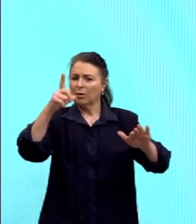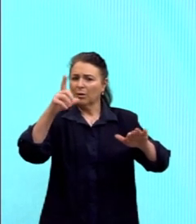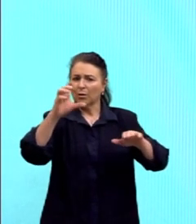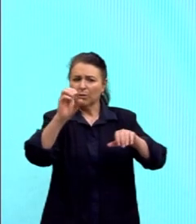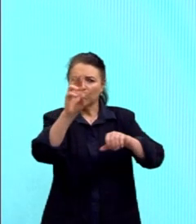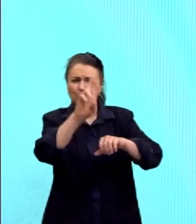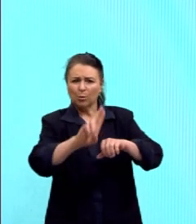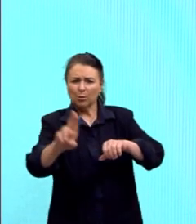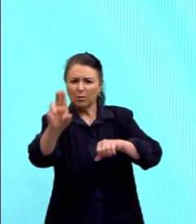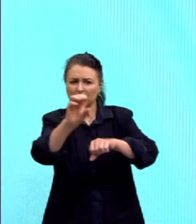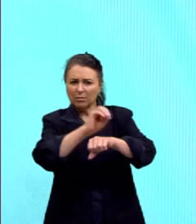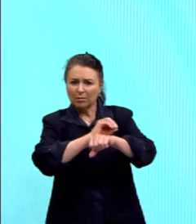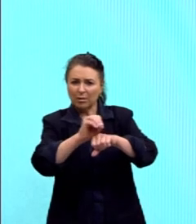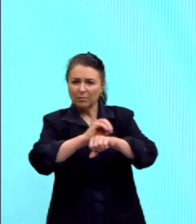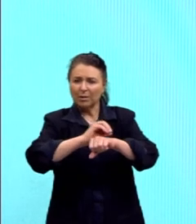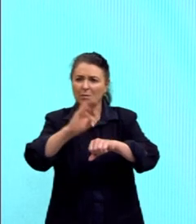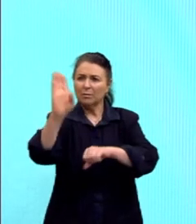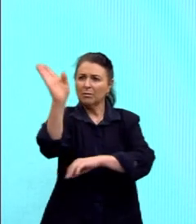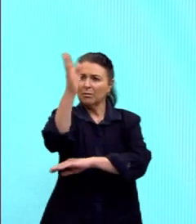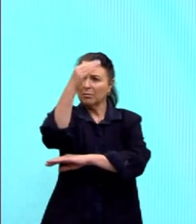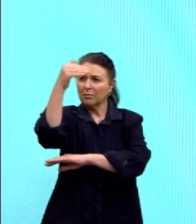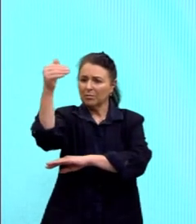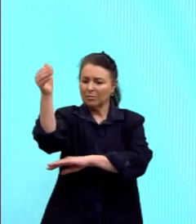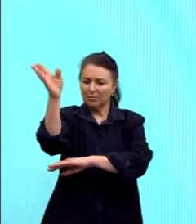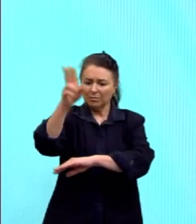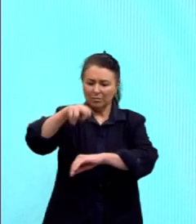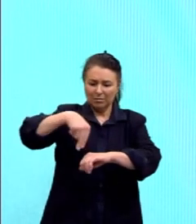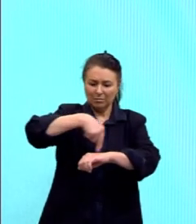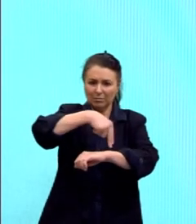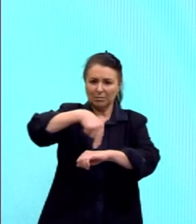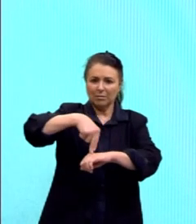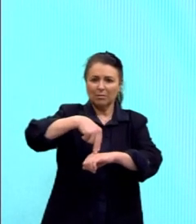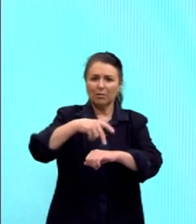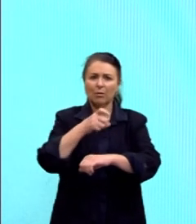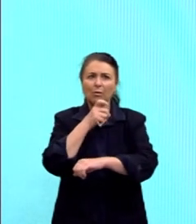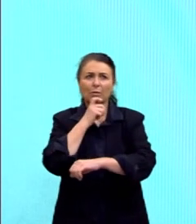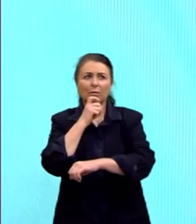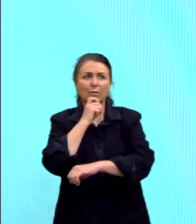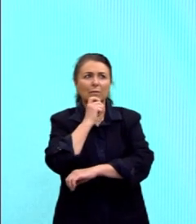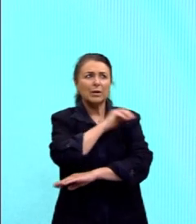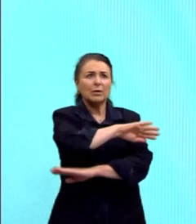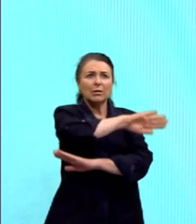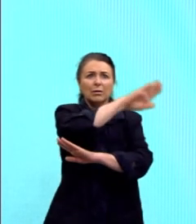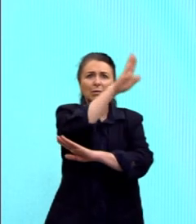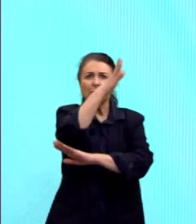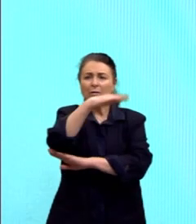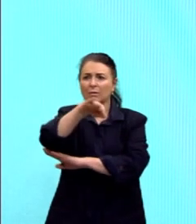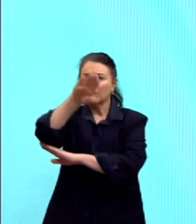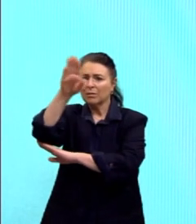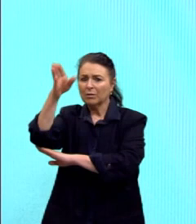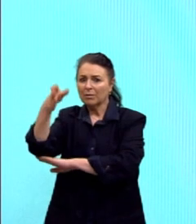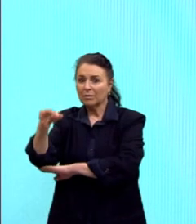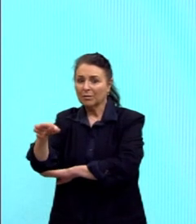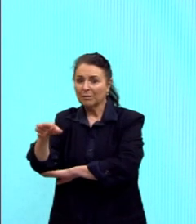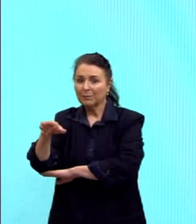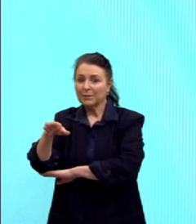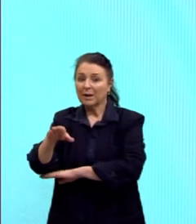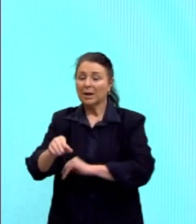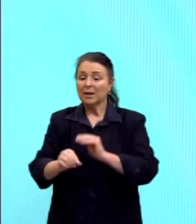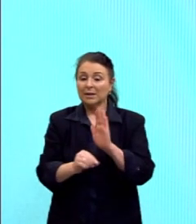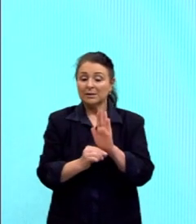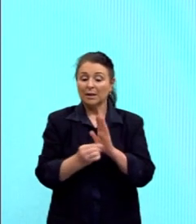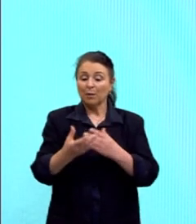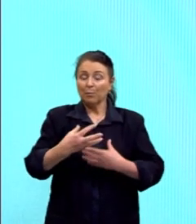bandeira nacionalizavam o verde dos montes interiores. Este fragmento da obra